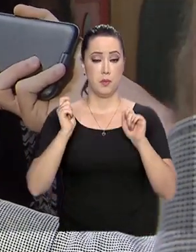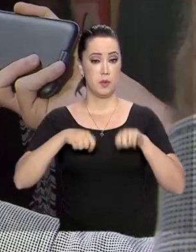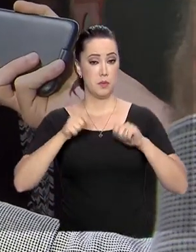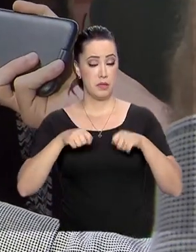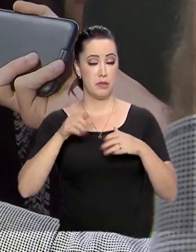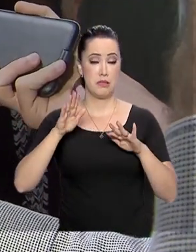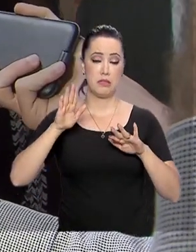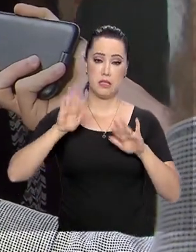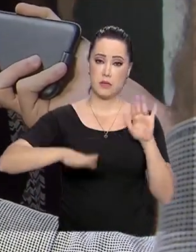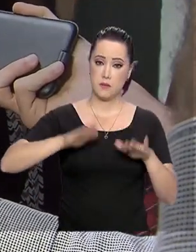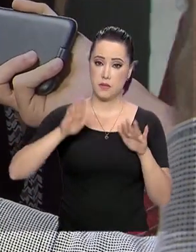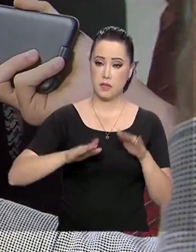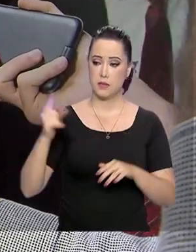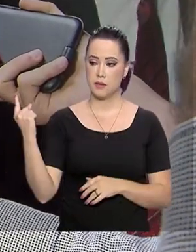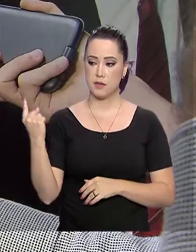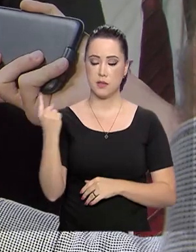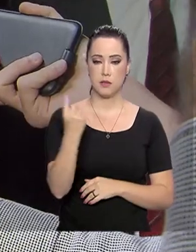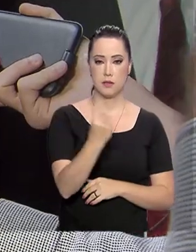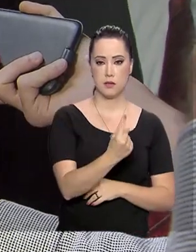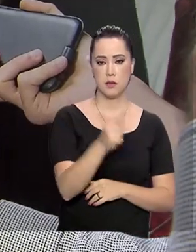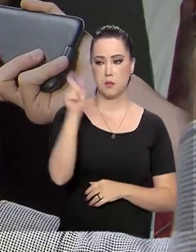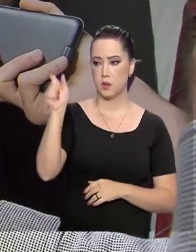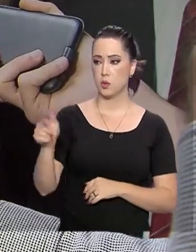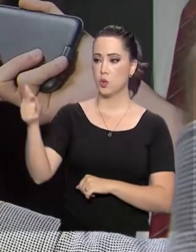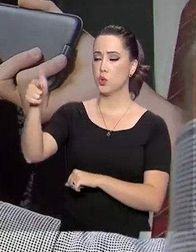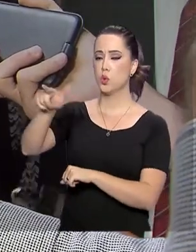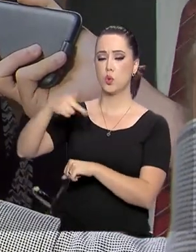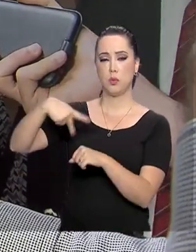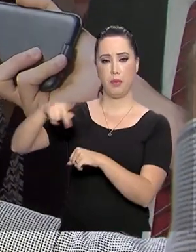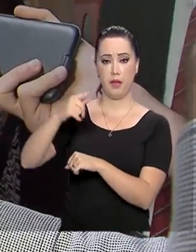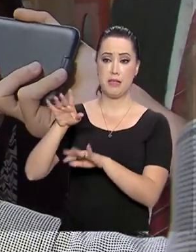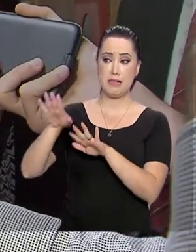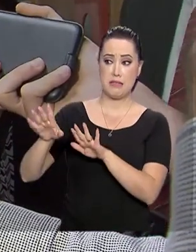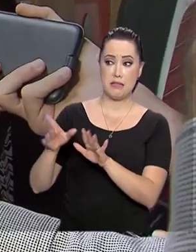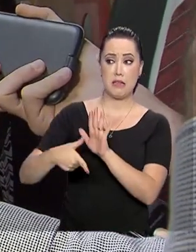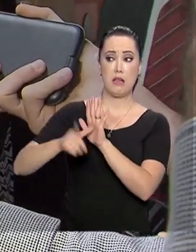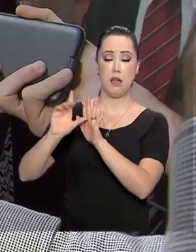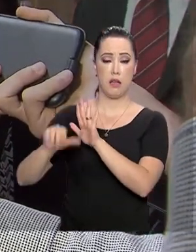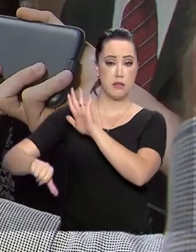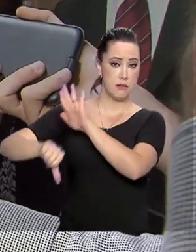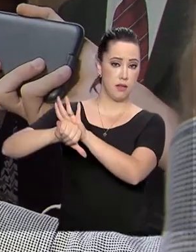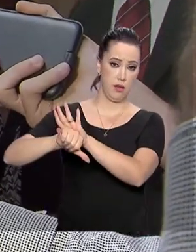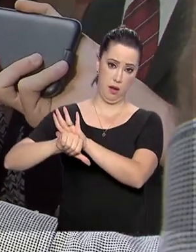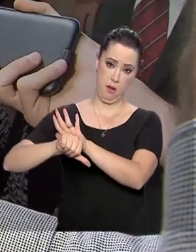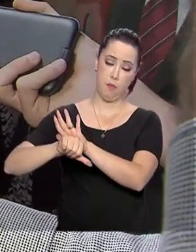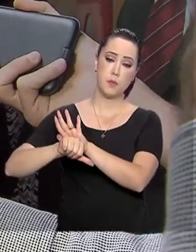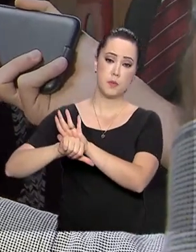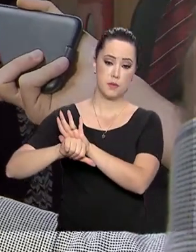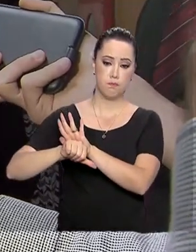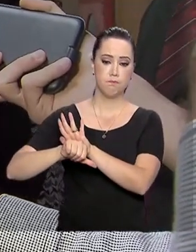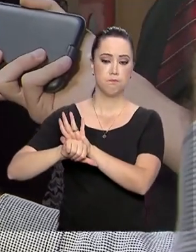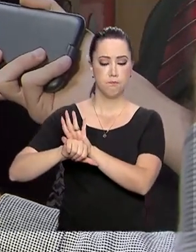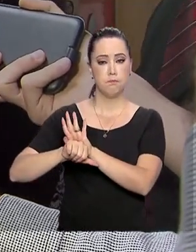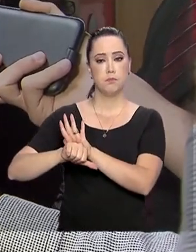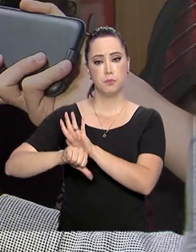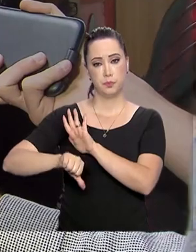que eventualmente entrassem estrangeiros envolvidos em condutas criminais específicas. Nós, nas